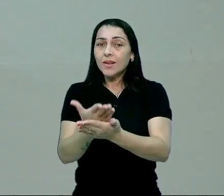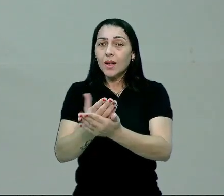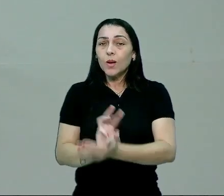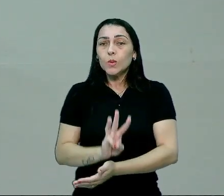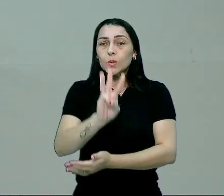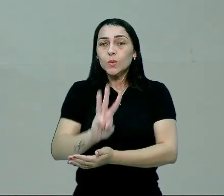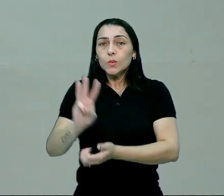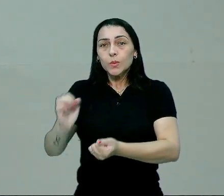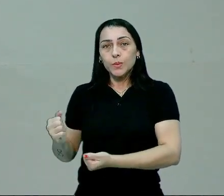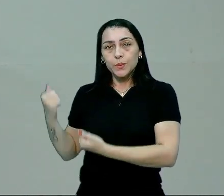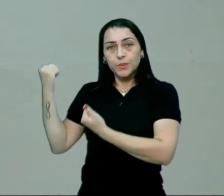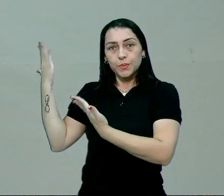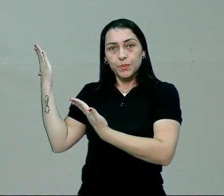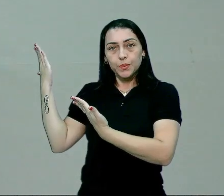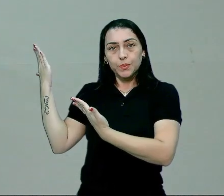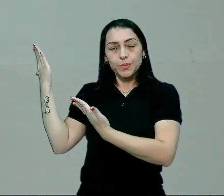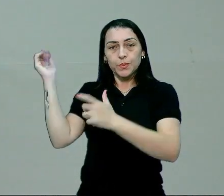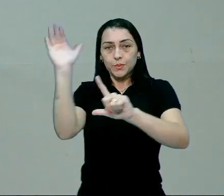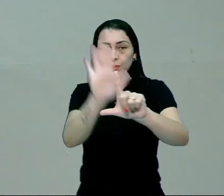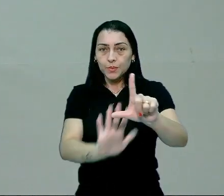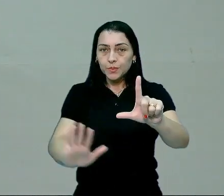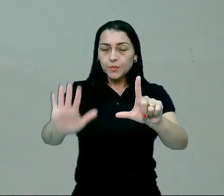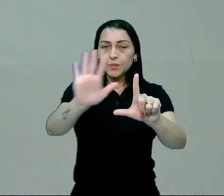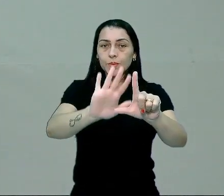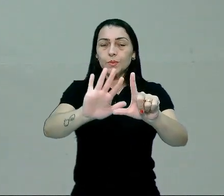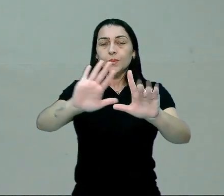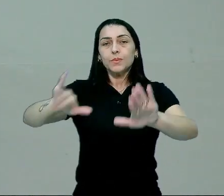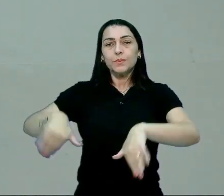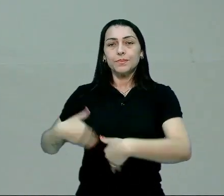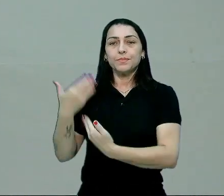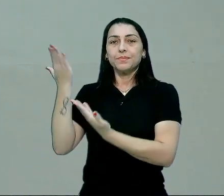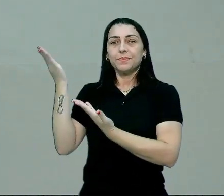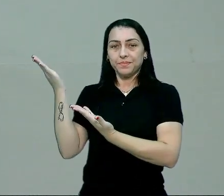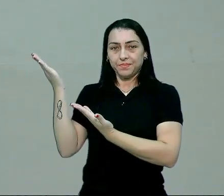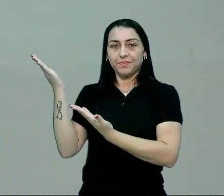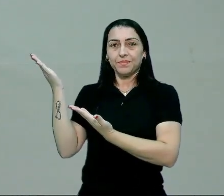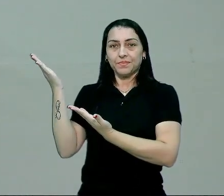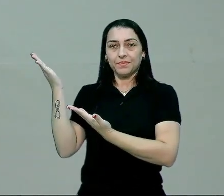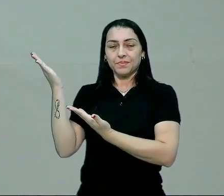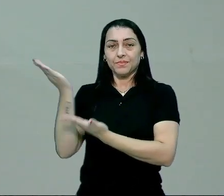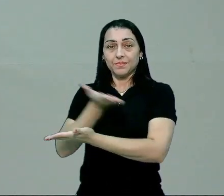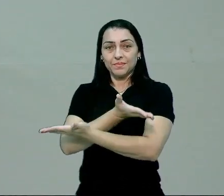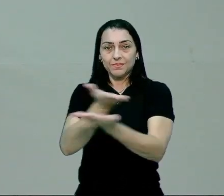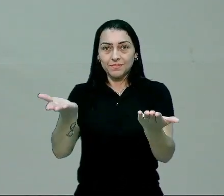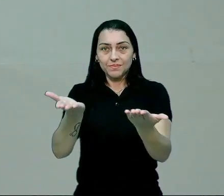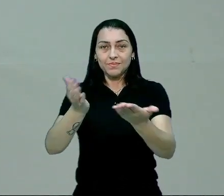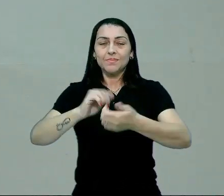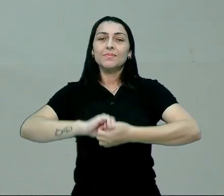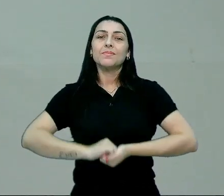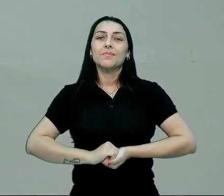O link para acesso em nossas plataformas estão aparecendo agora em tela pra você.